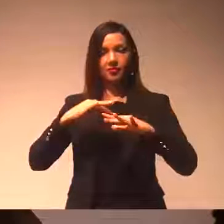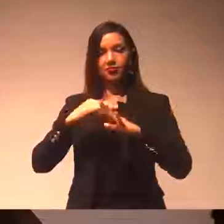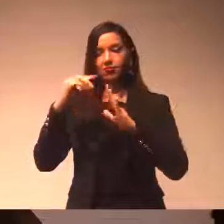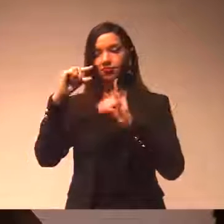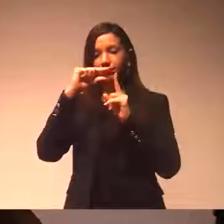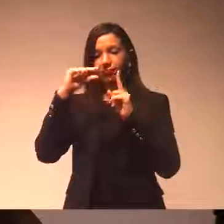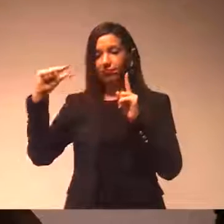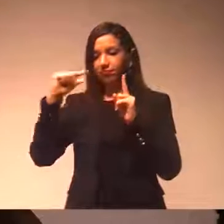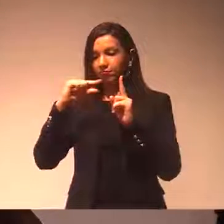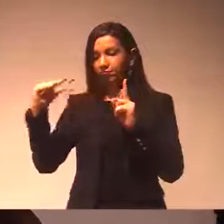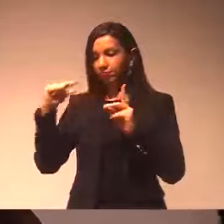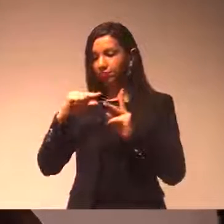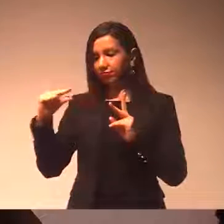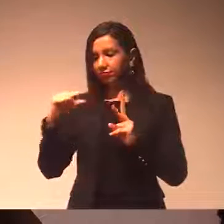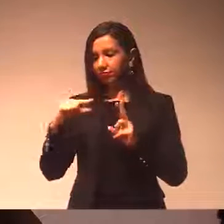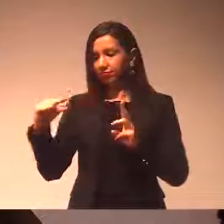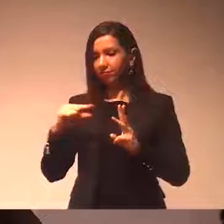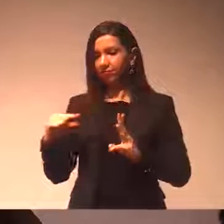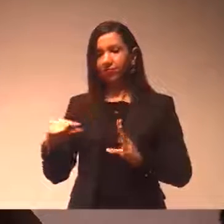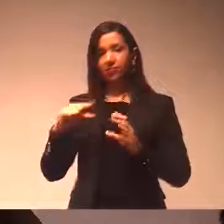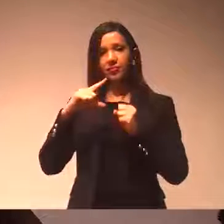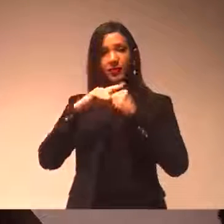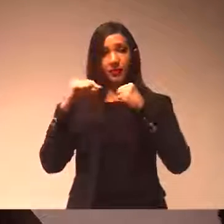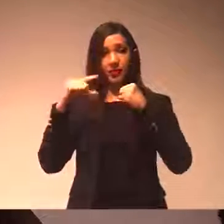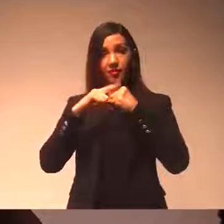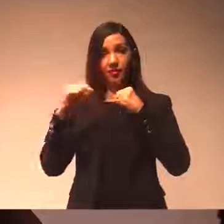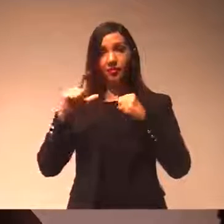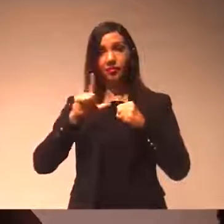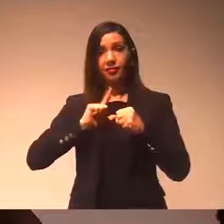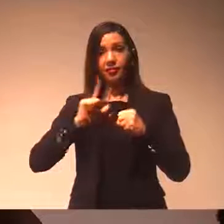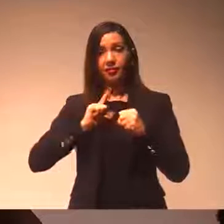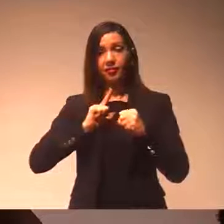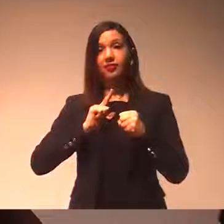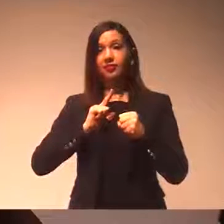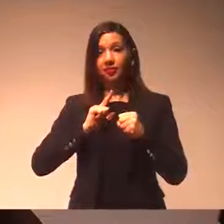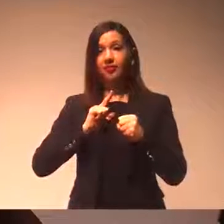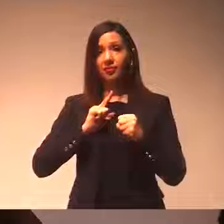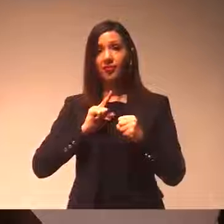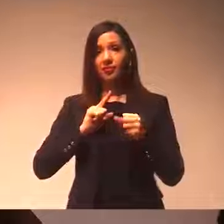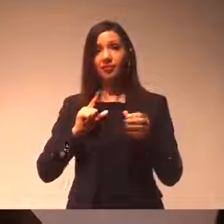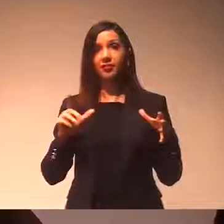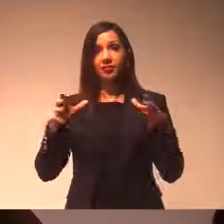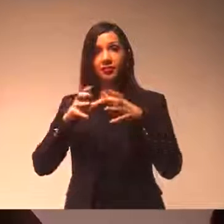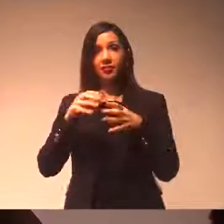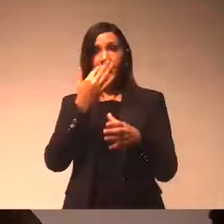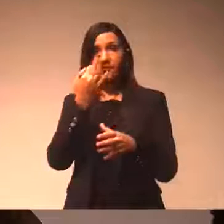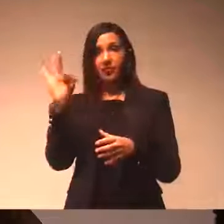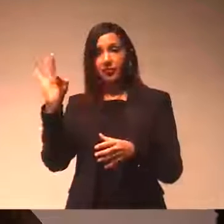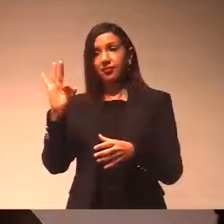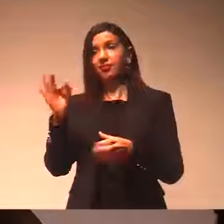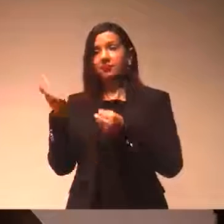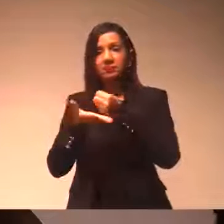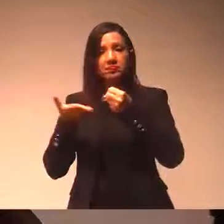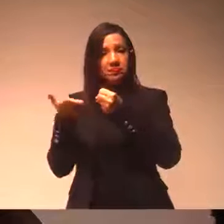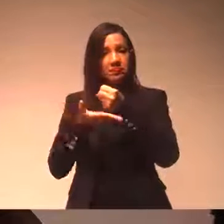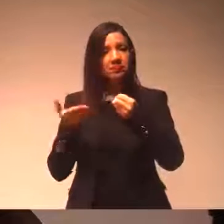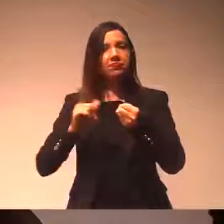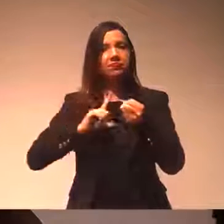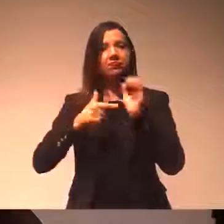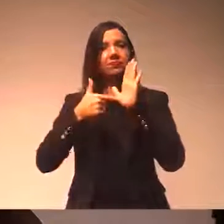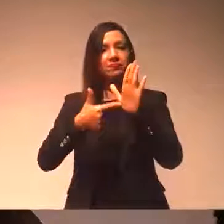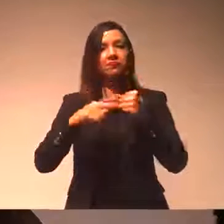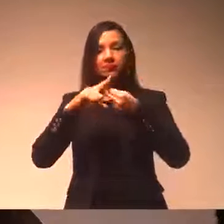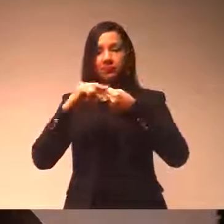orgânica, inclusive também de outras leis, legislação federal. E basicamente o diz esses artigos?